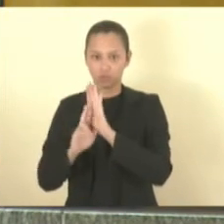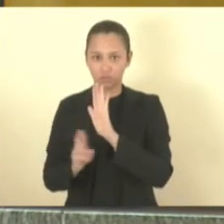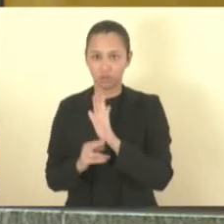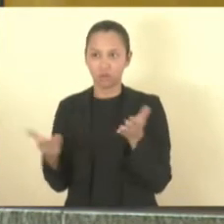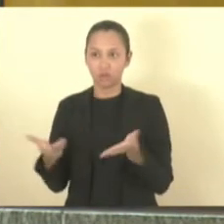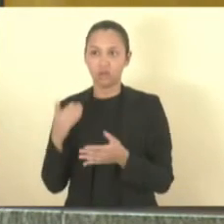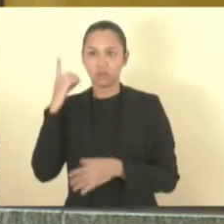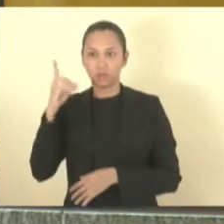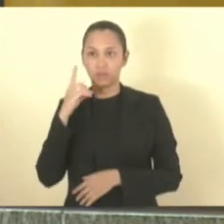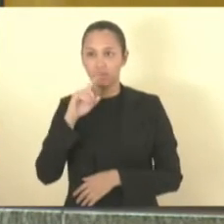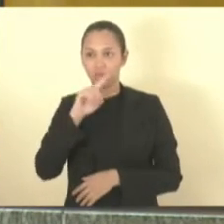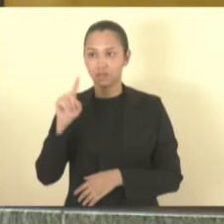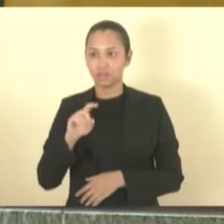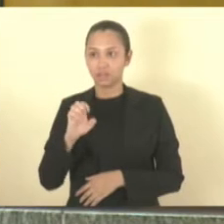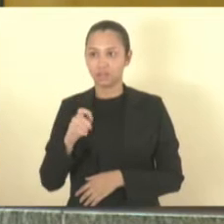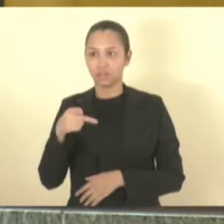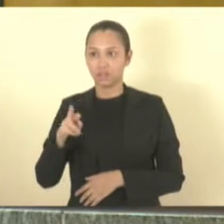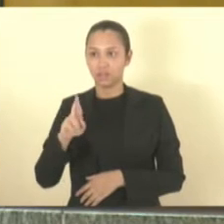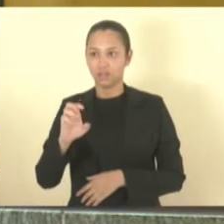então, ao deputado Zé Preto.